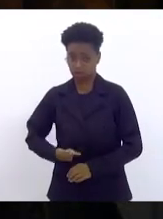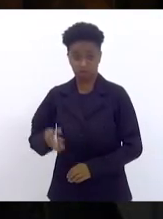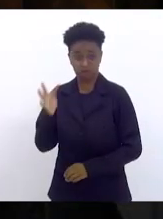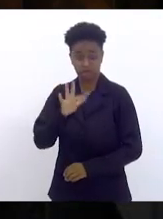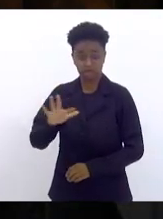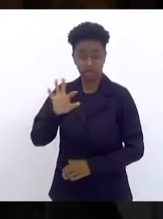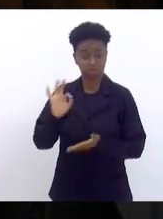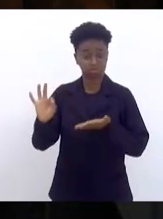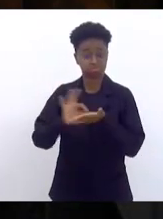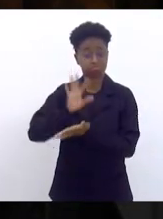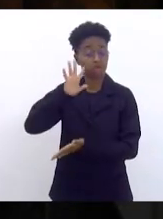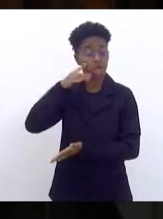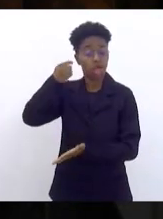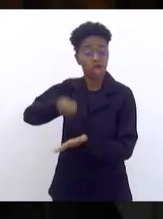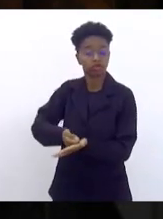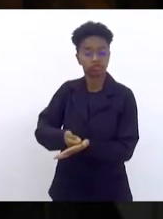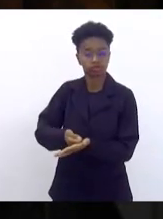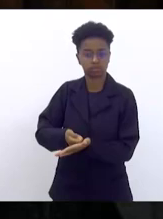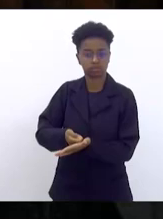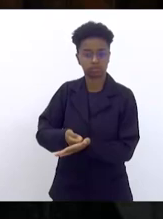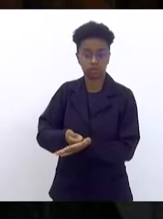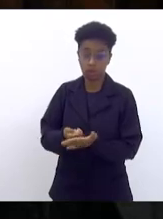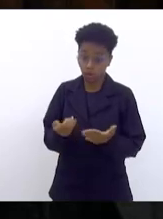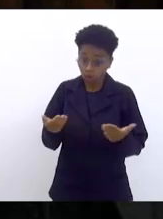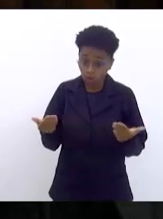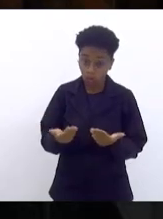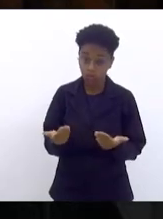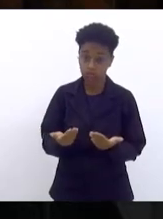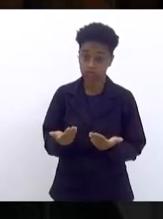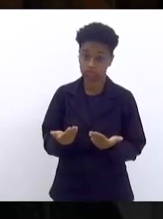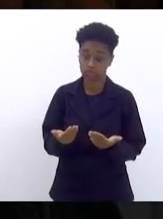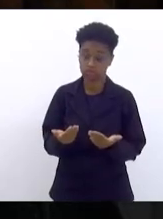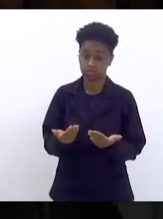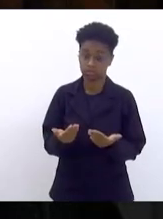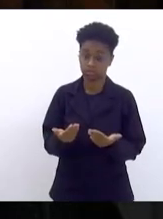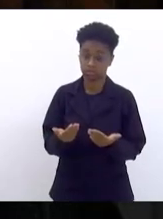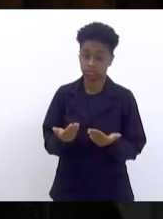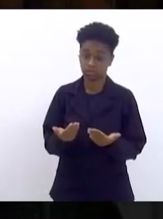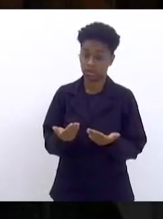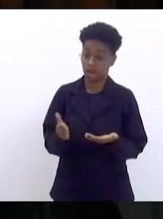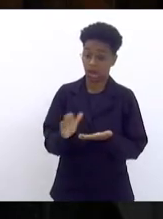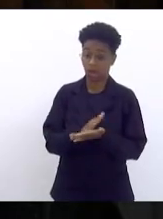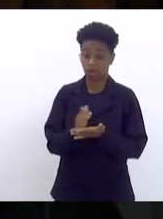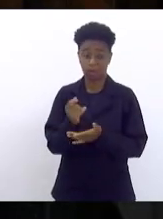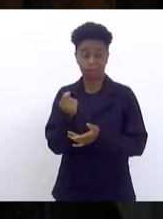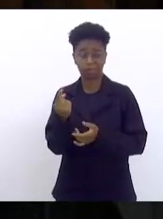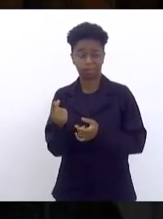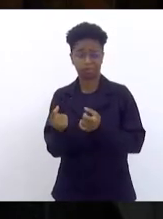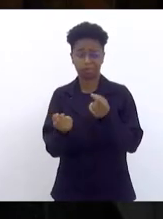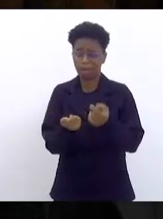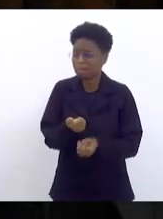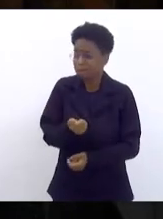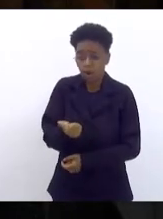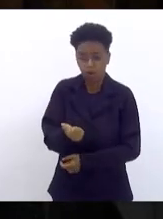assim o decidiram. E hoje, com algumas exceções, poucas,